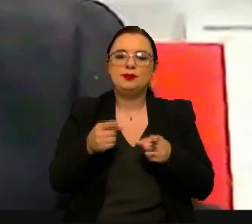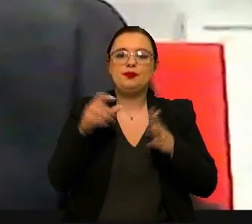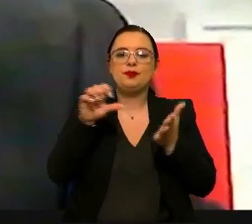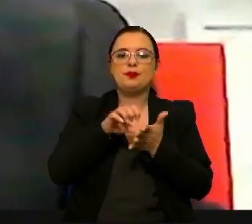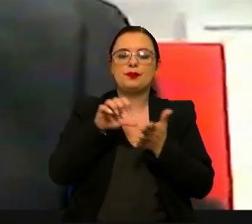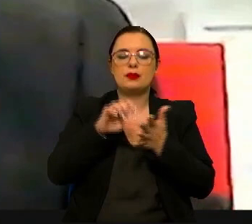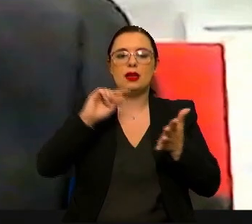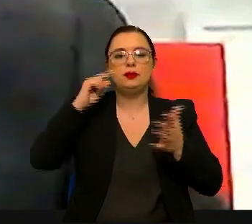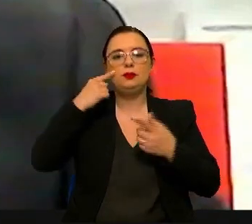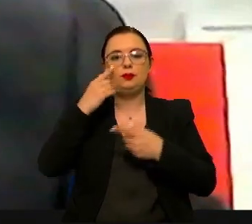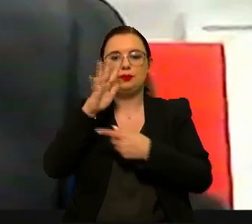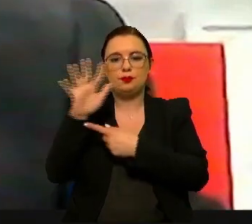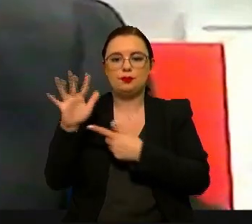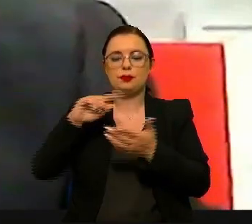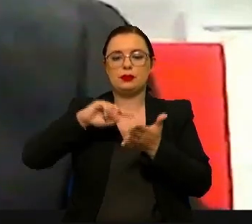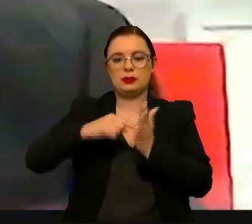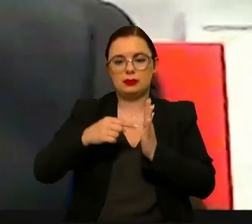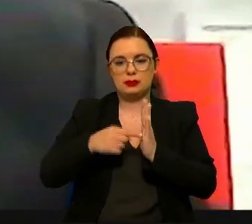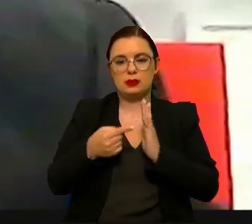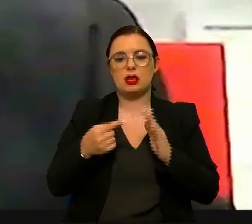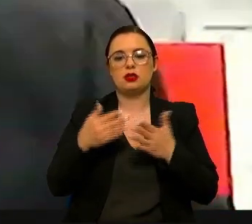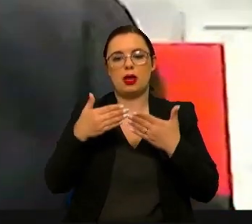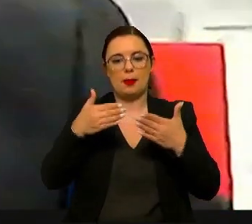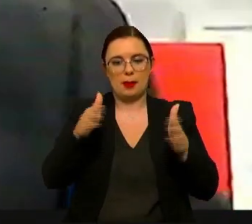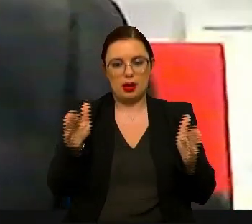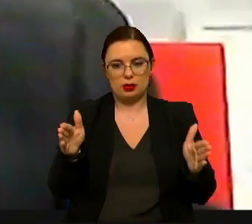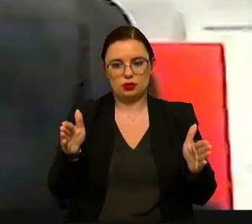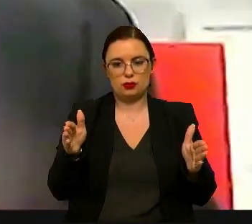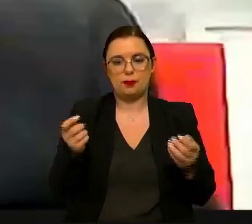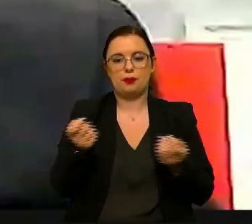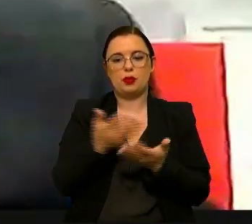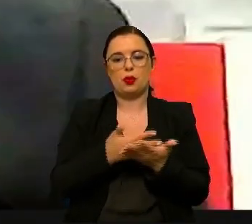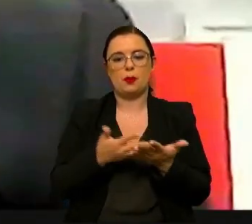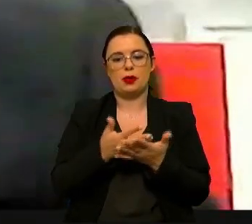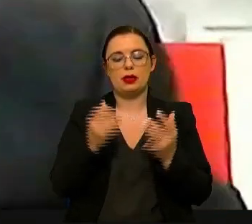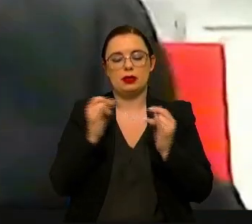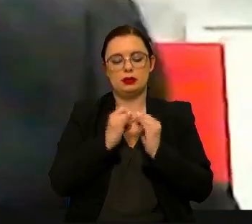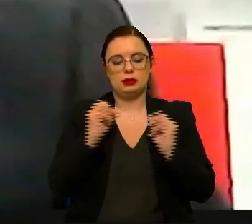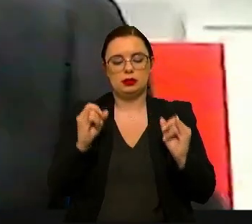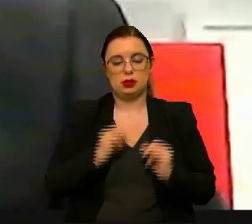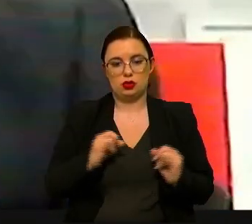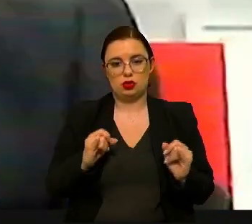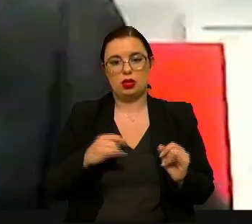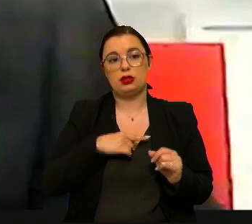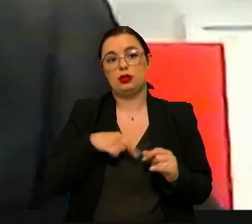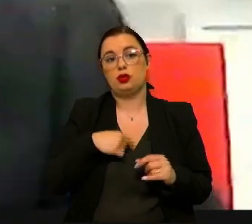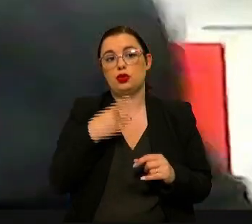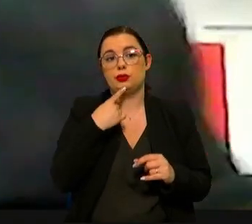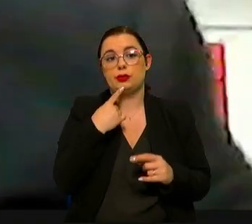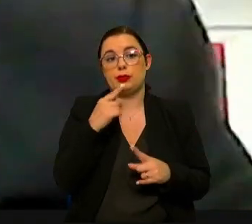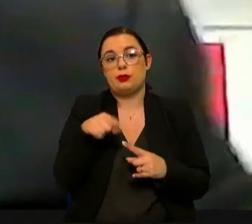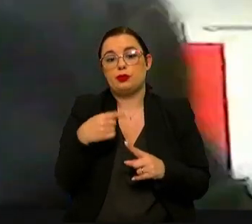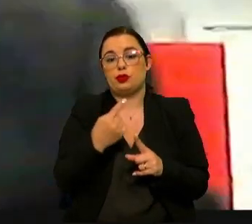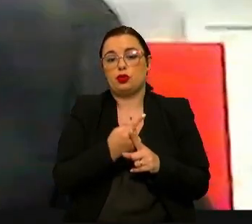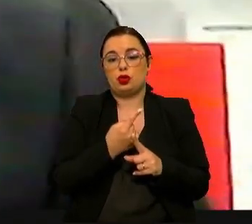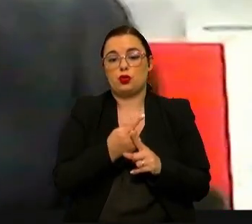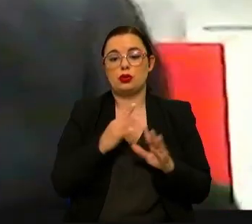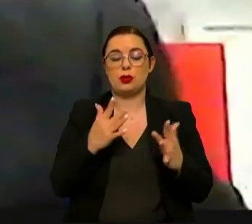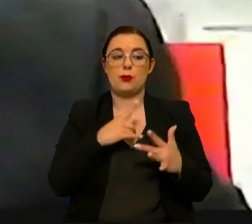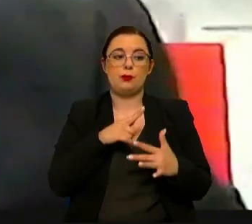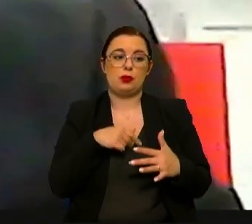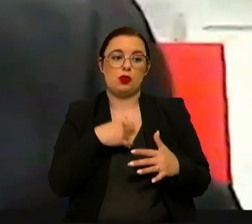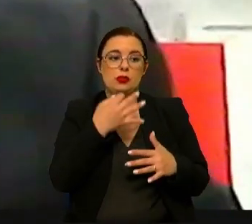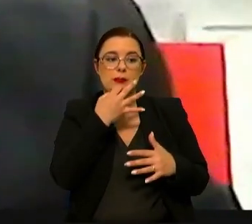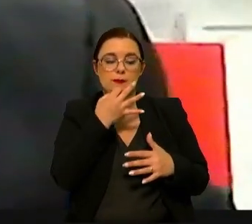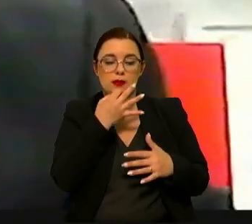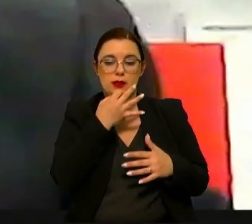e testes da Agrotec aberto ao mercado internacional e percebemos de outra questão que quando estamos a falar já